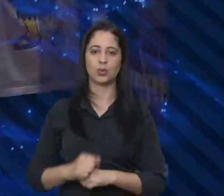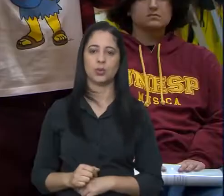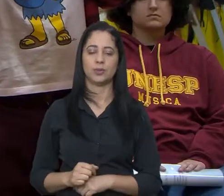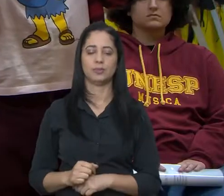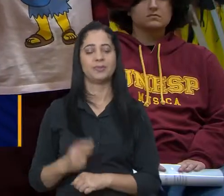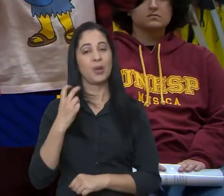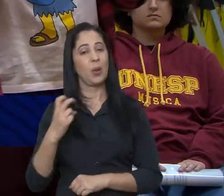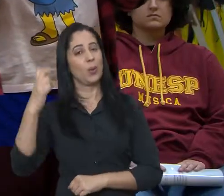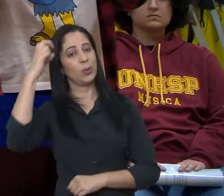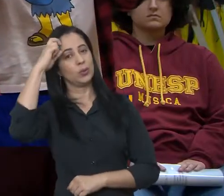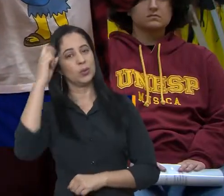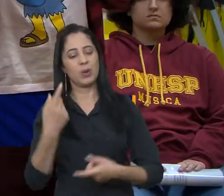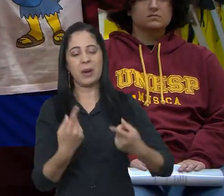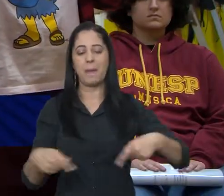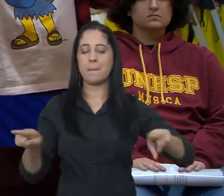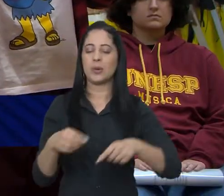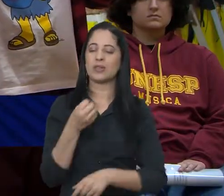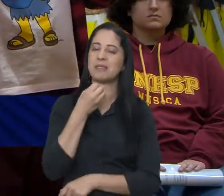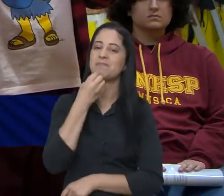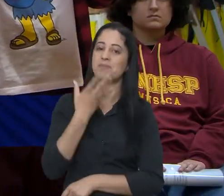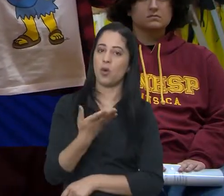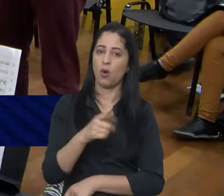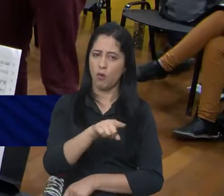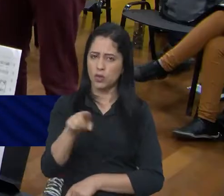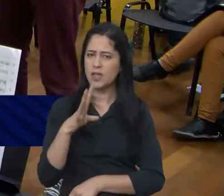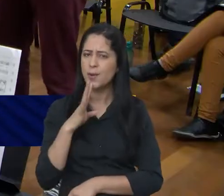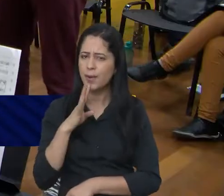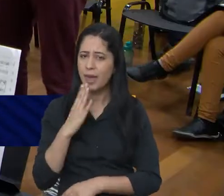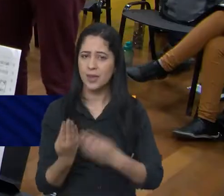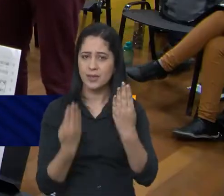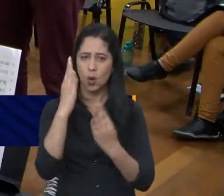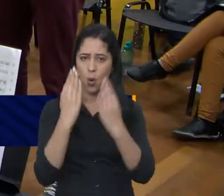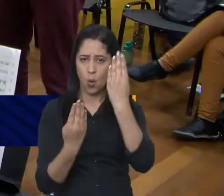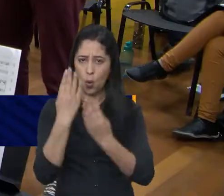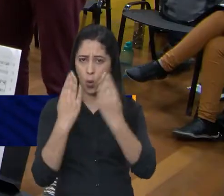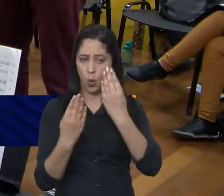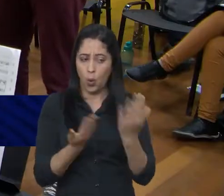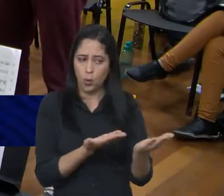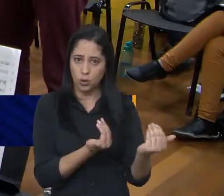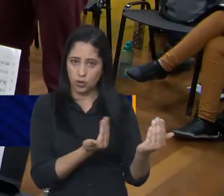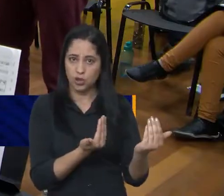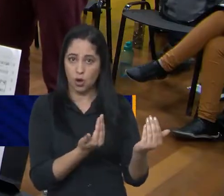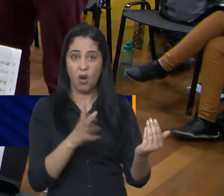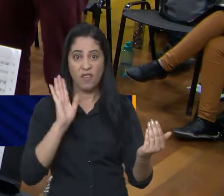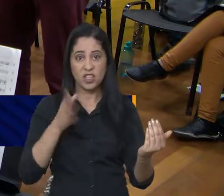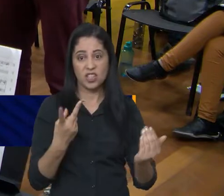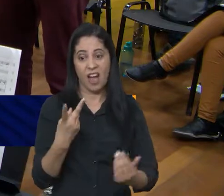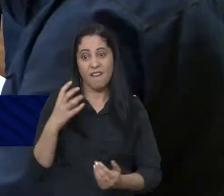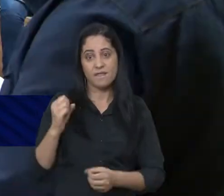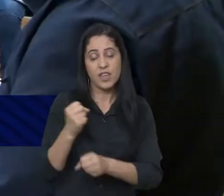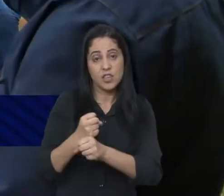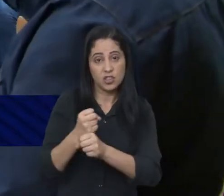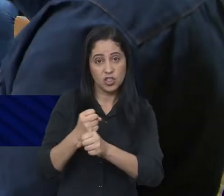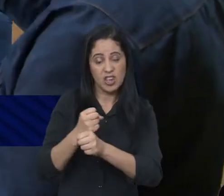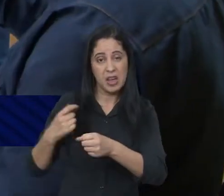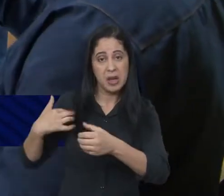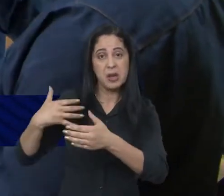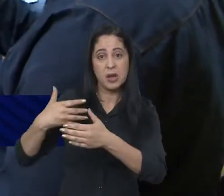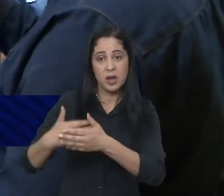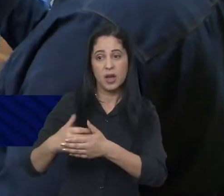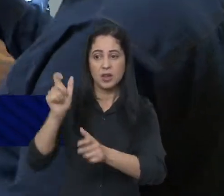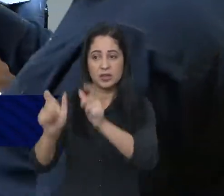Cultura e boa música, conheça o trabalho do Coro Jovem de São José que há duas décadas tem formado jovens